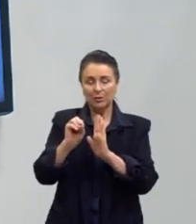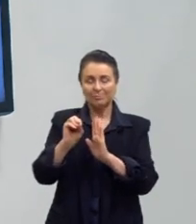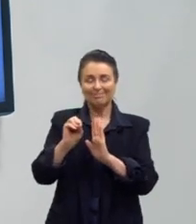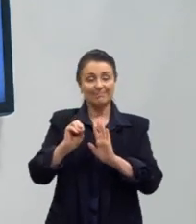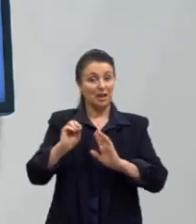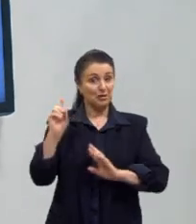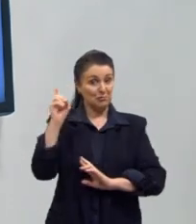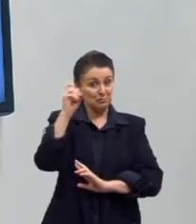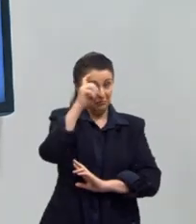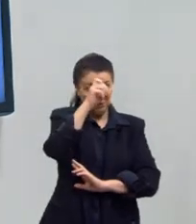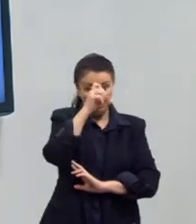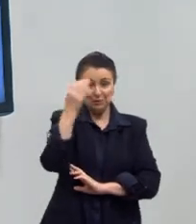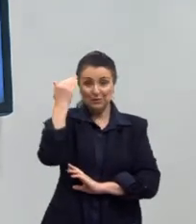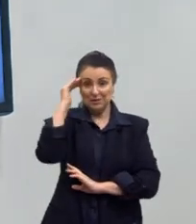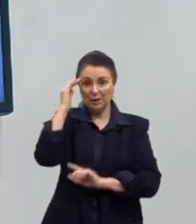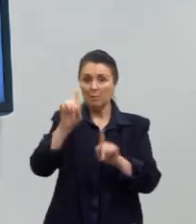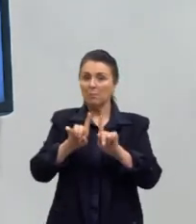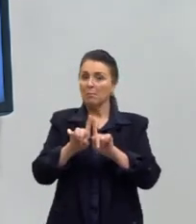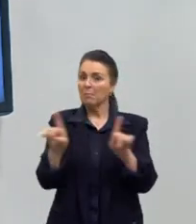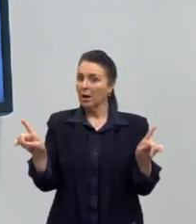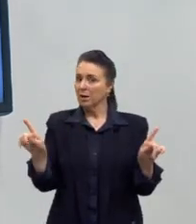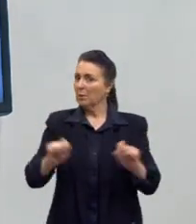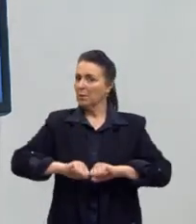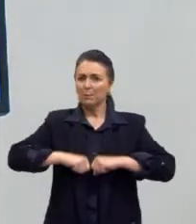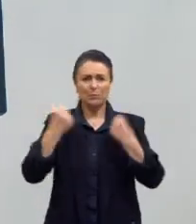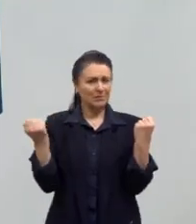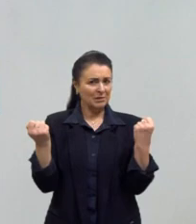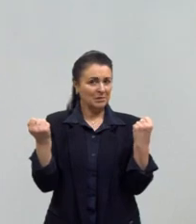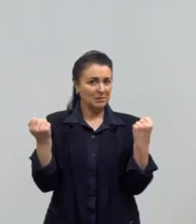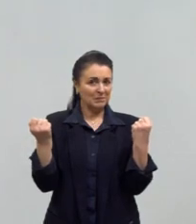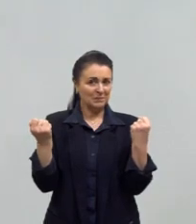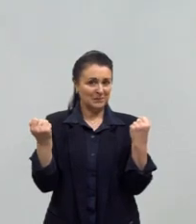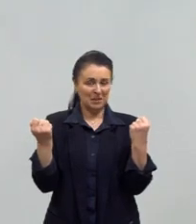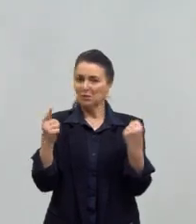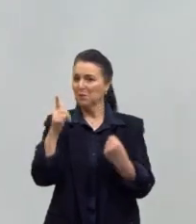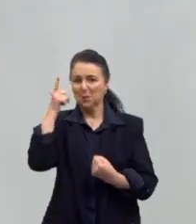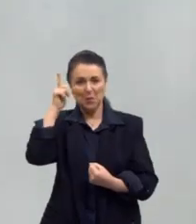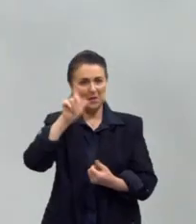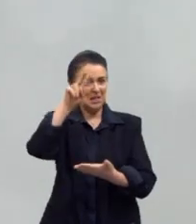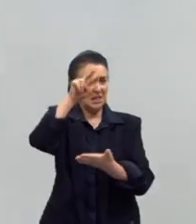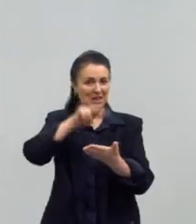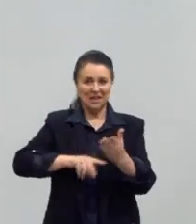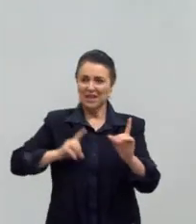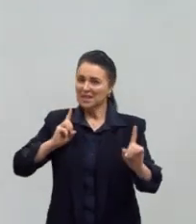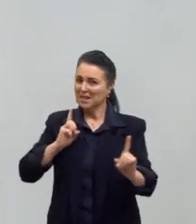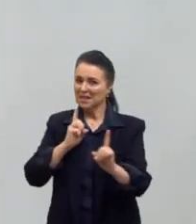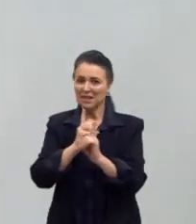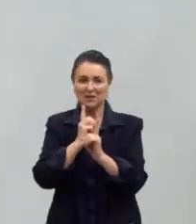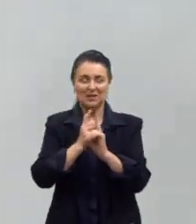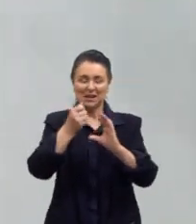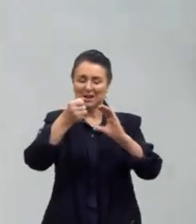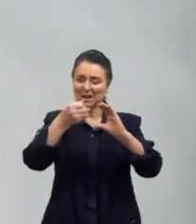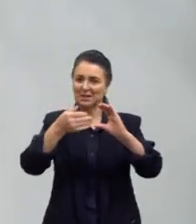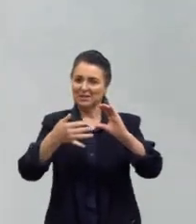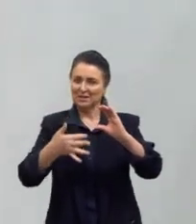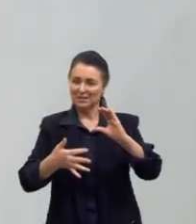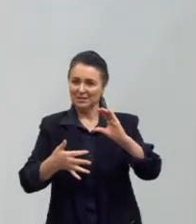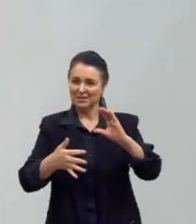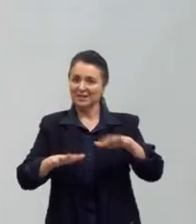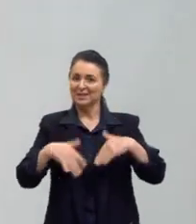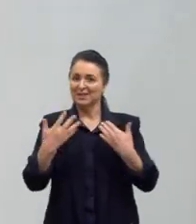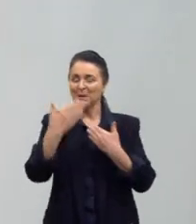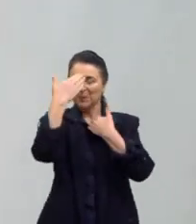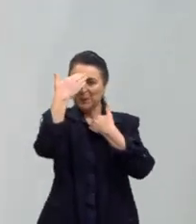difícil de entender, mas ela não é nada também que a gente não consiga ler e encontrar essas características. Então,